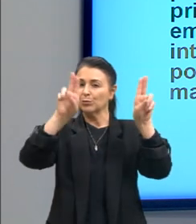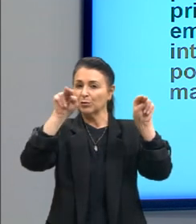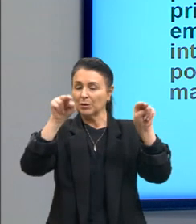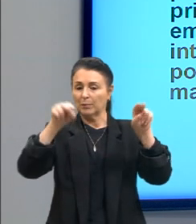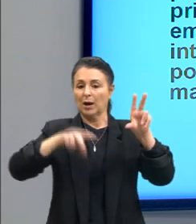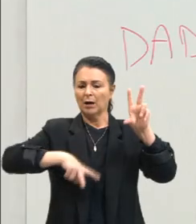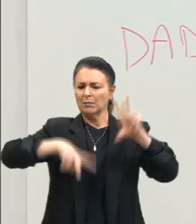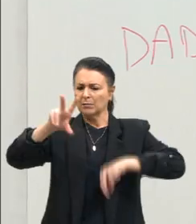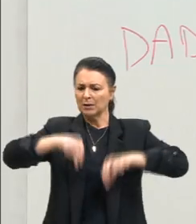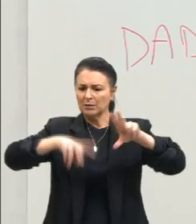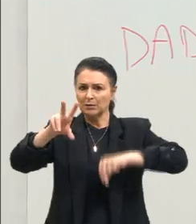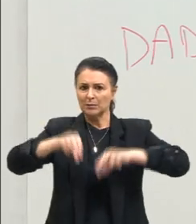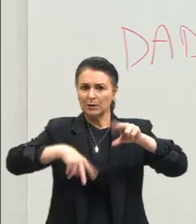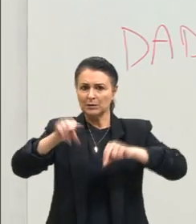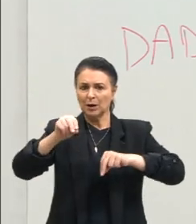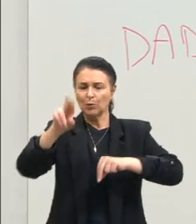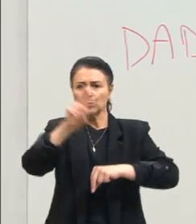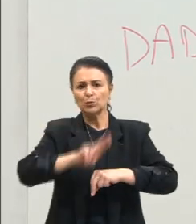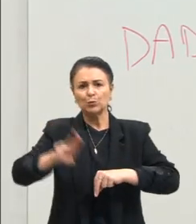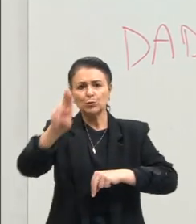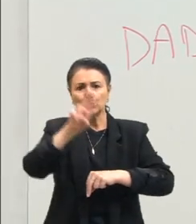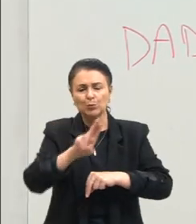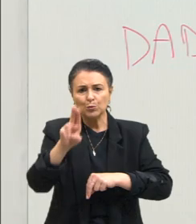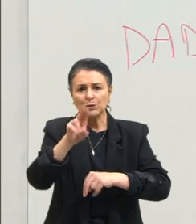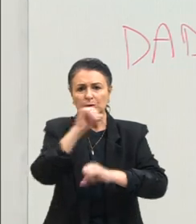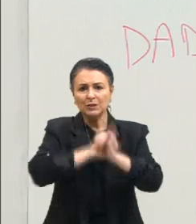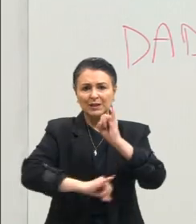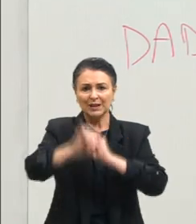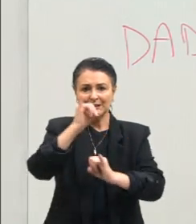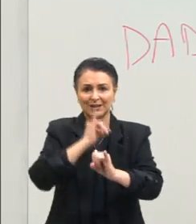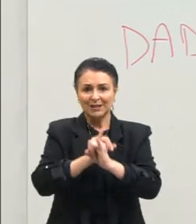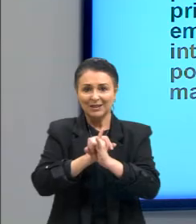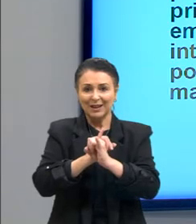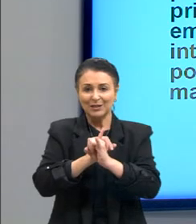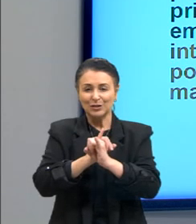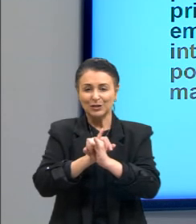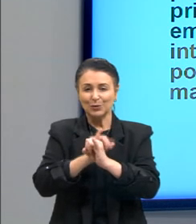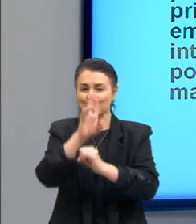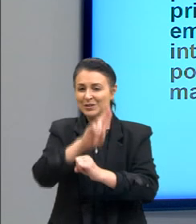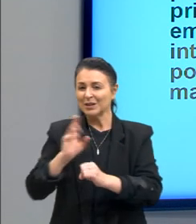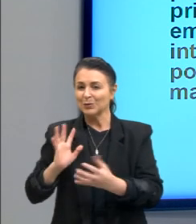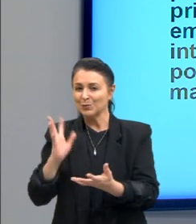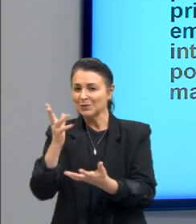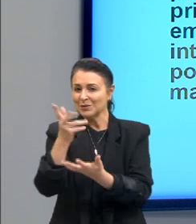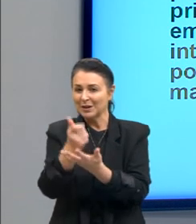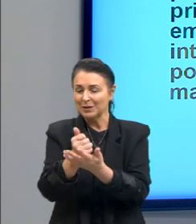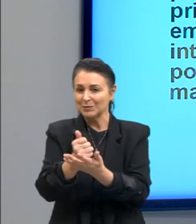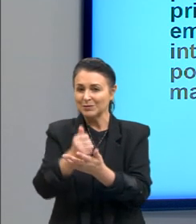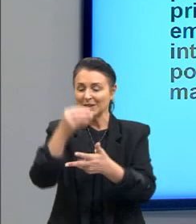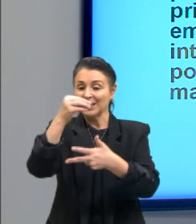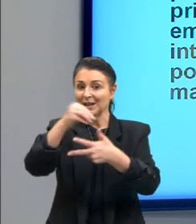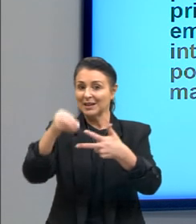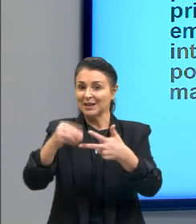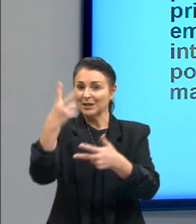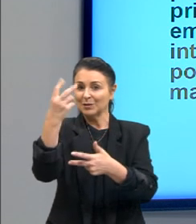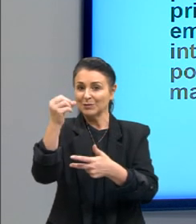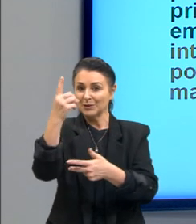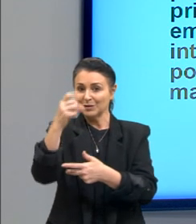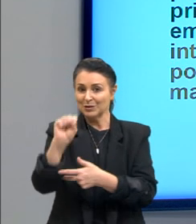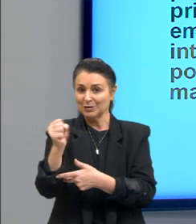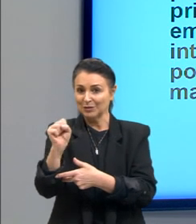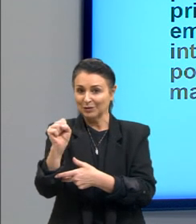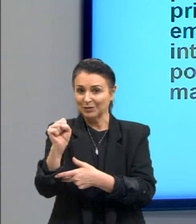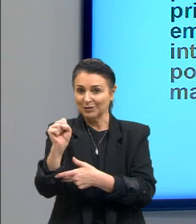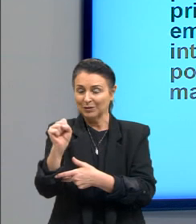comportamento de usuário pelo controle de dados da internet ENEM 2018 esse